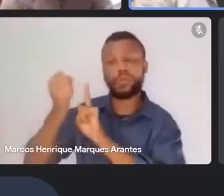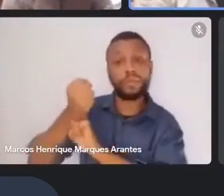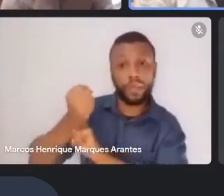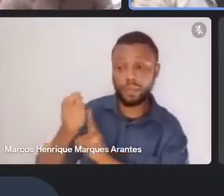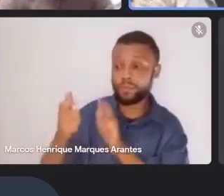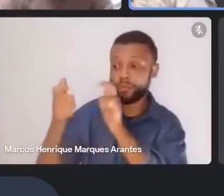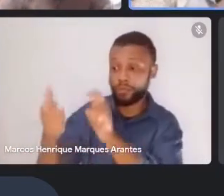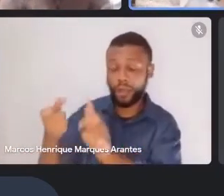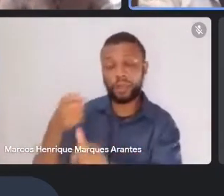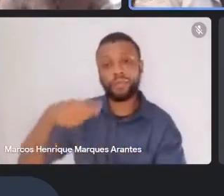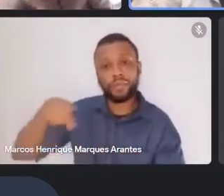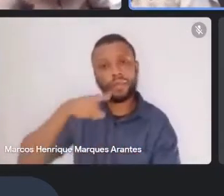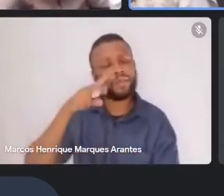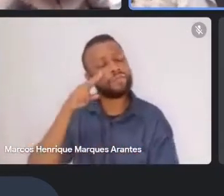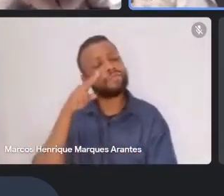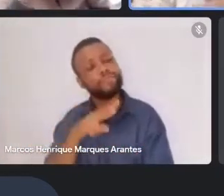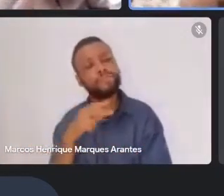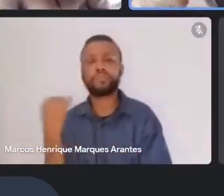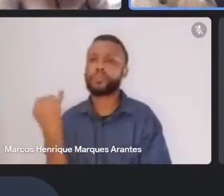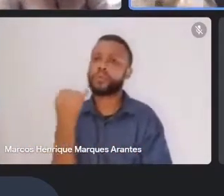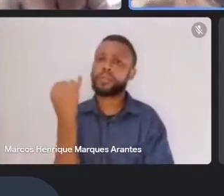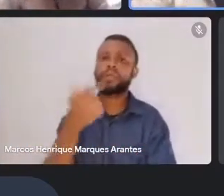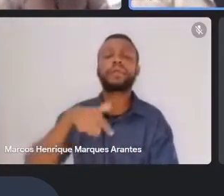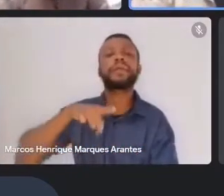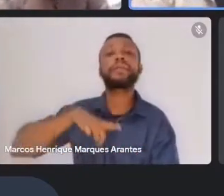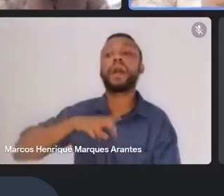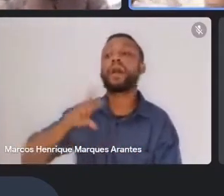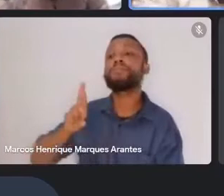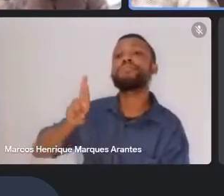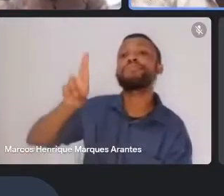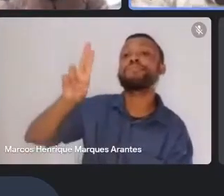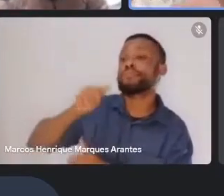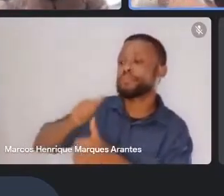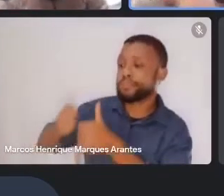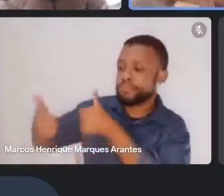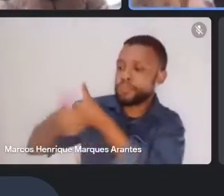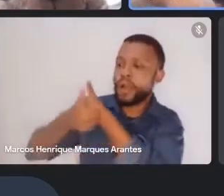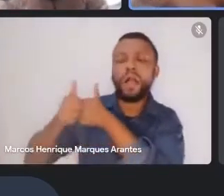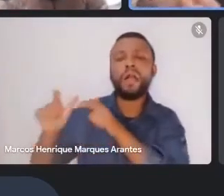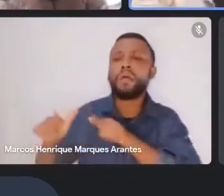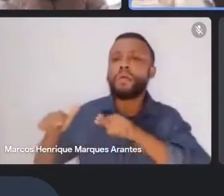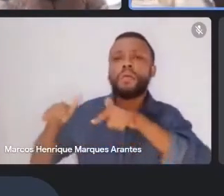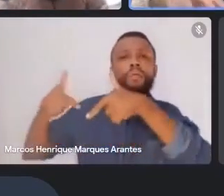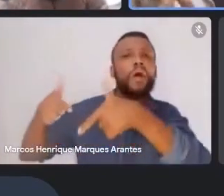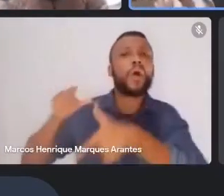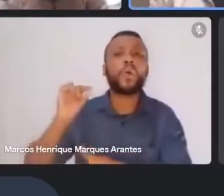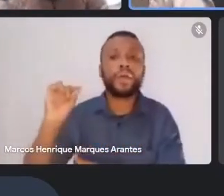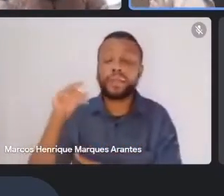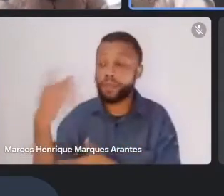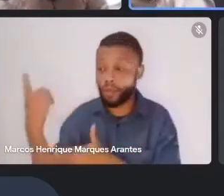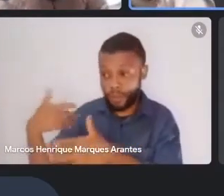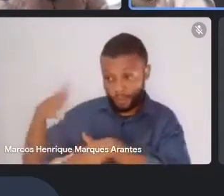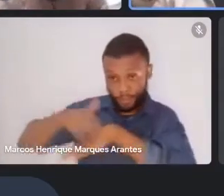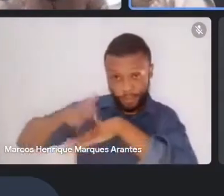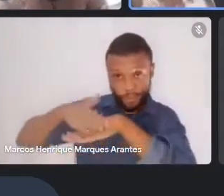importantes, né? Quem é que está à frente? O que é se faz e tal? E aí, eles faziam esse trabalho. Então, a gente, a ideia era, assim,